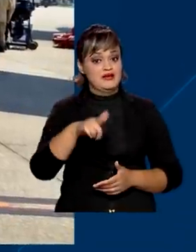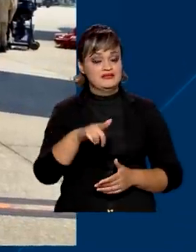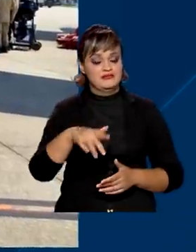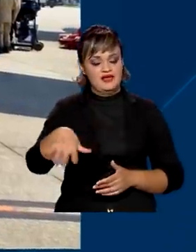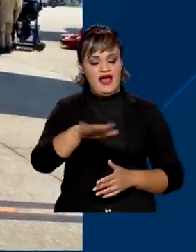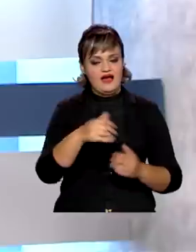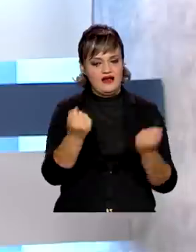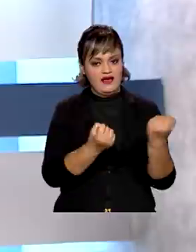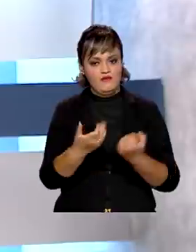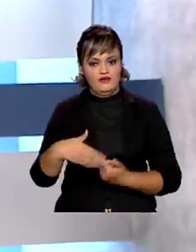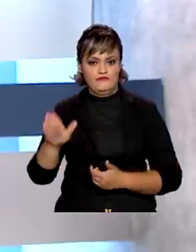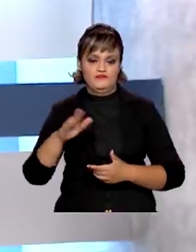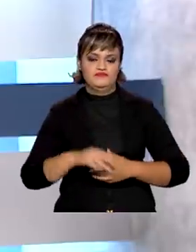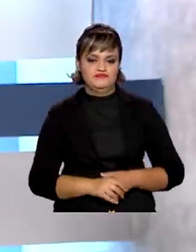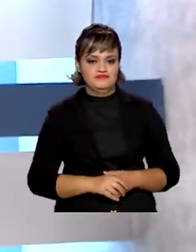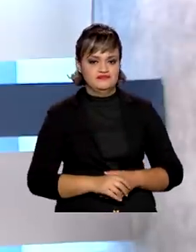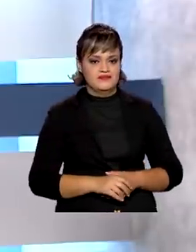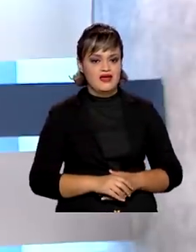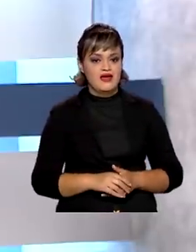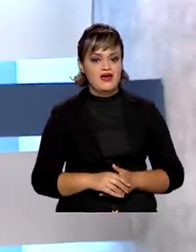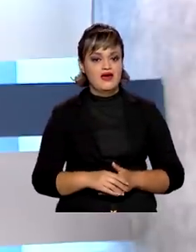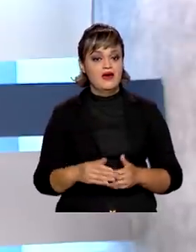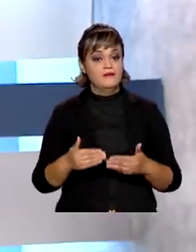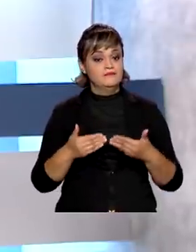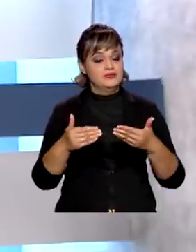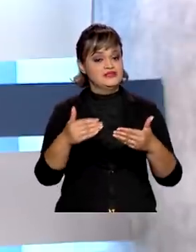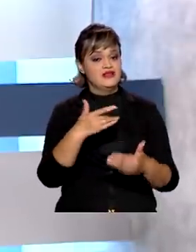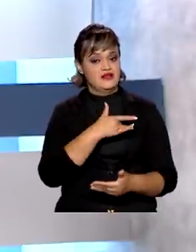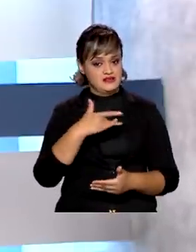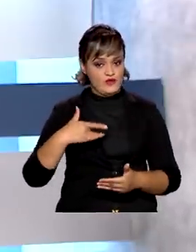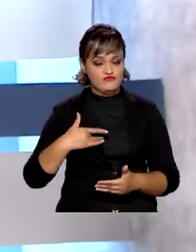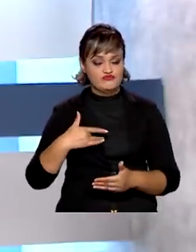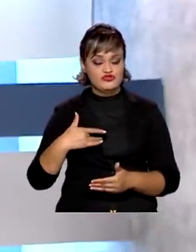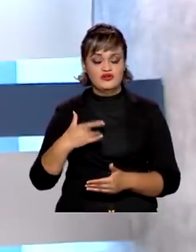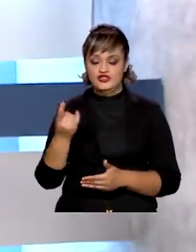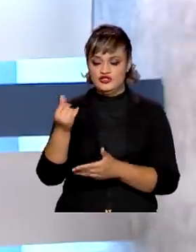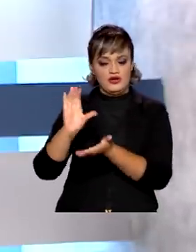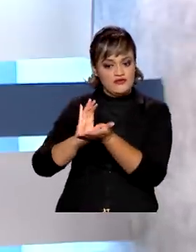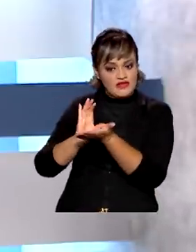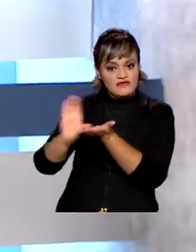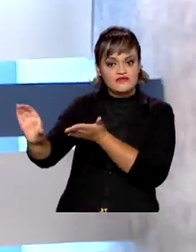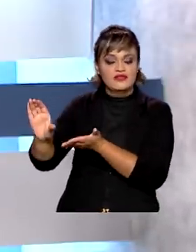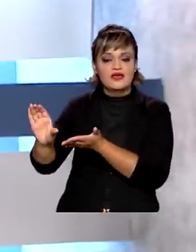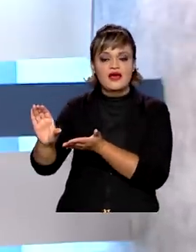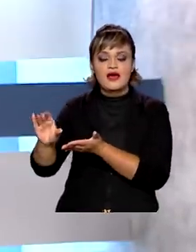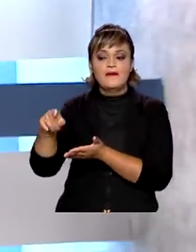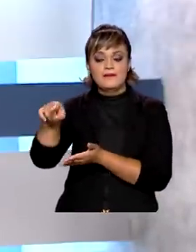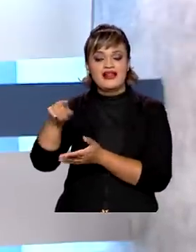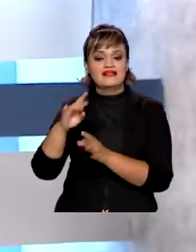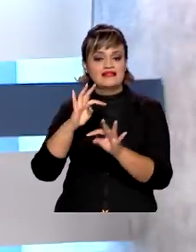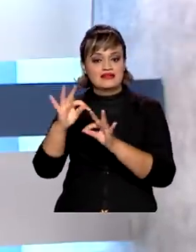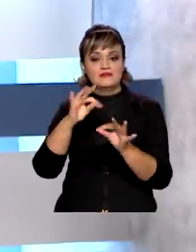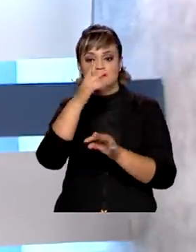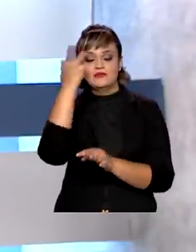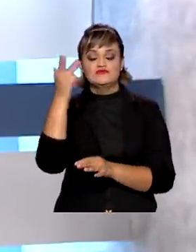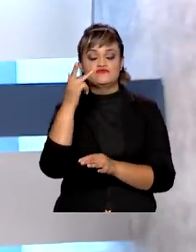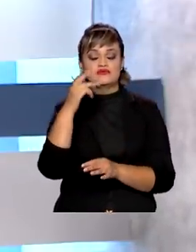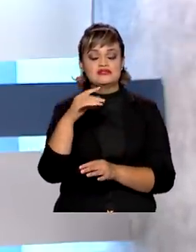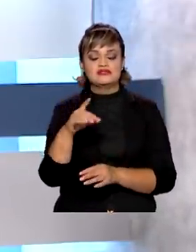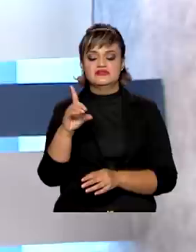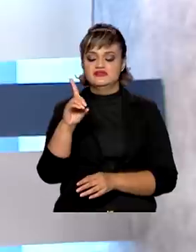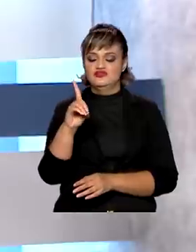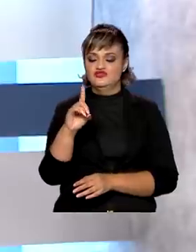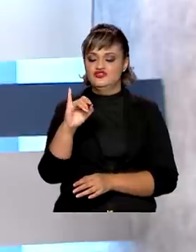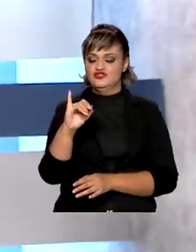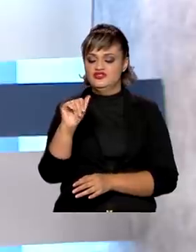terrestre. O Ministério da Saúde vai aumentar o repasse de recursos para o tratamento de pacientes que fazem